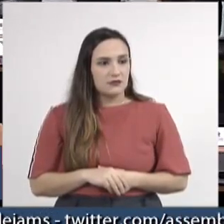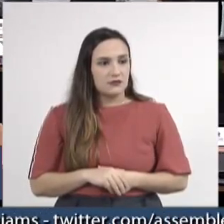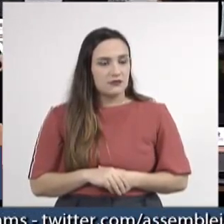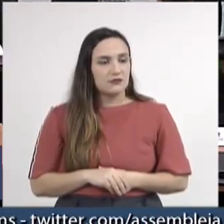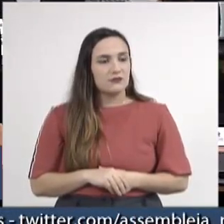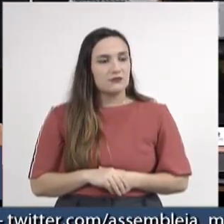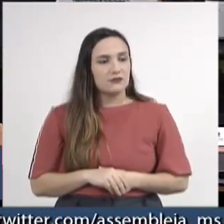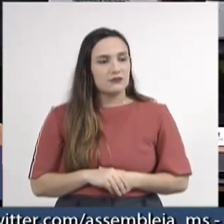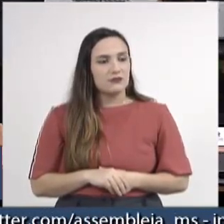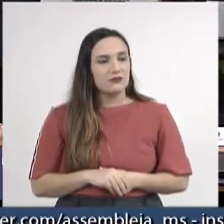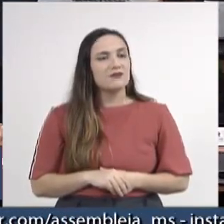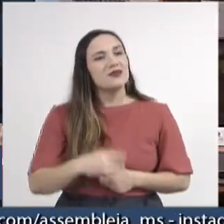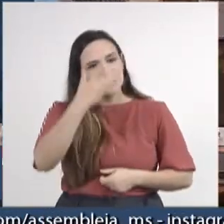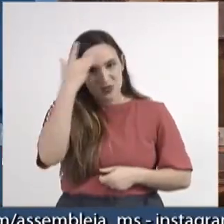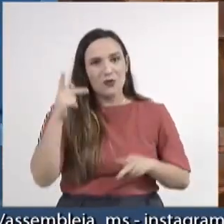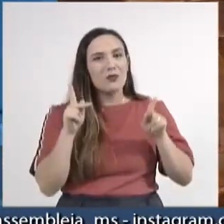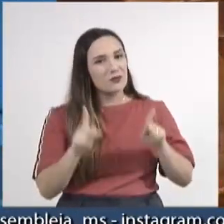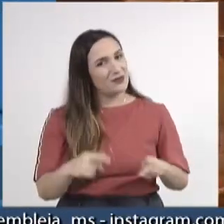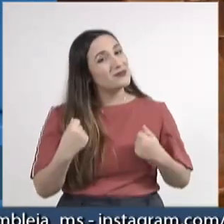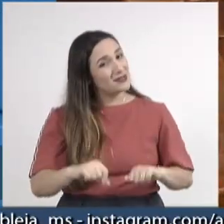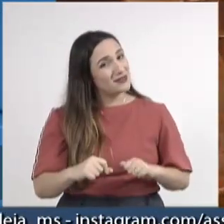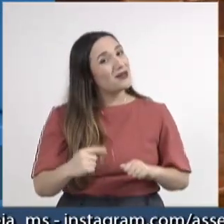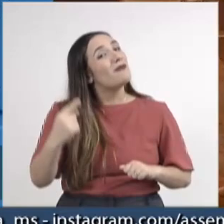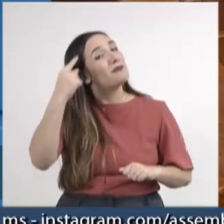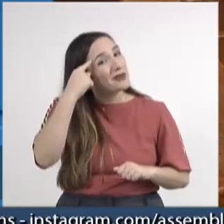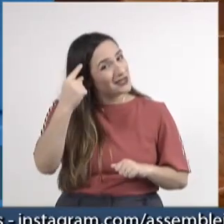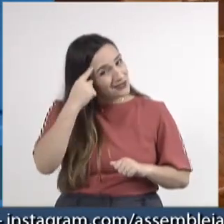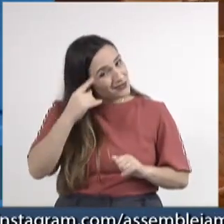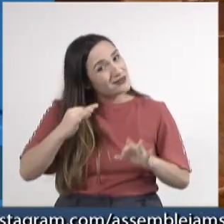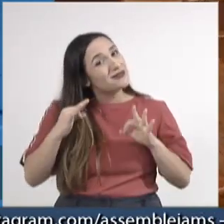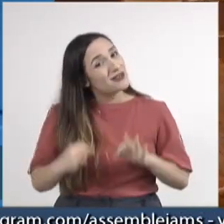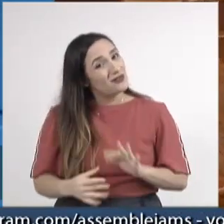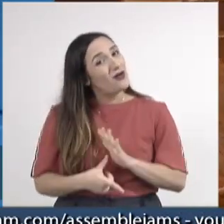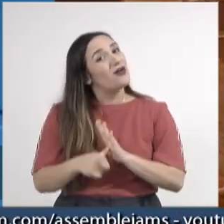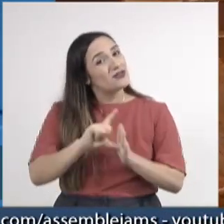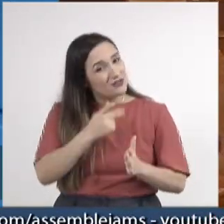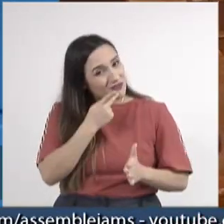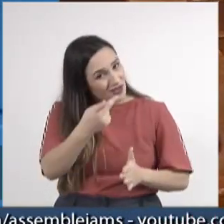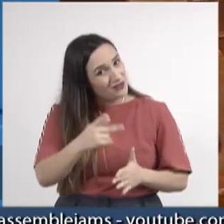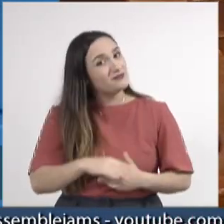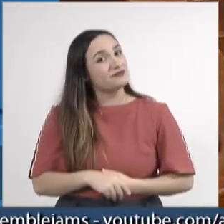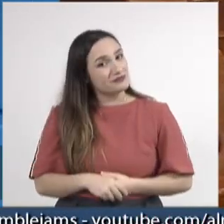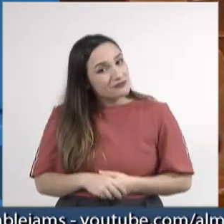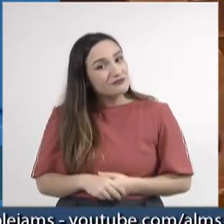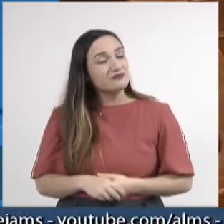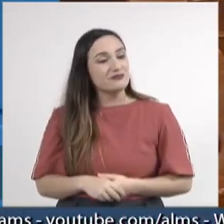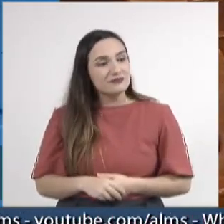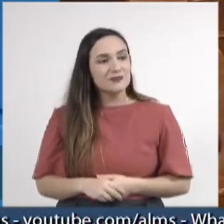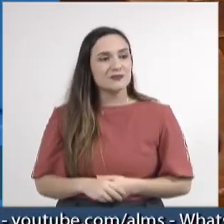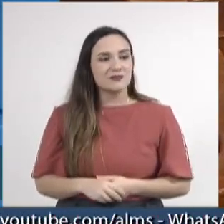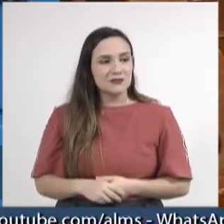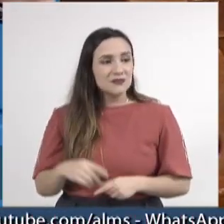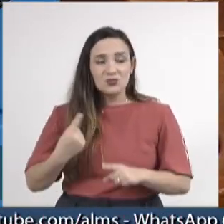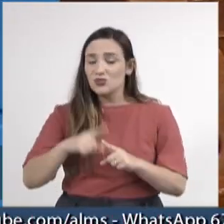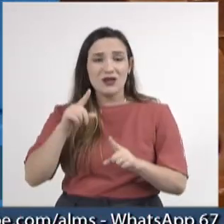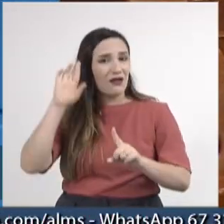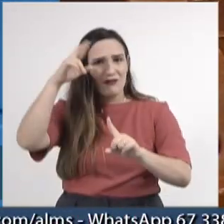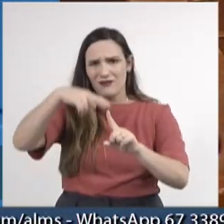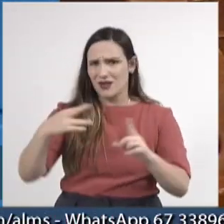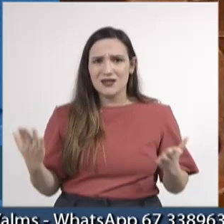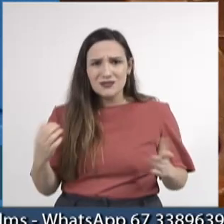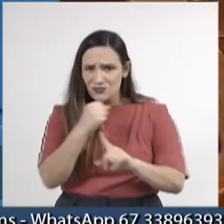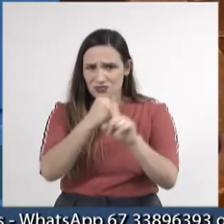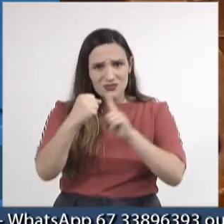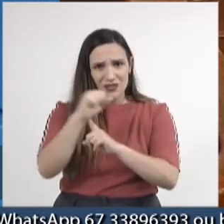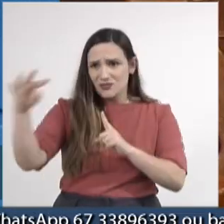o homem público tem que pensar duas vezes antes de falar alguma coisa, porque ele é uma referência para a